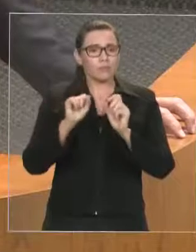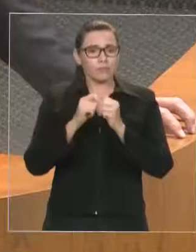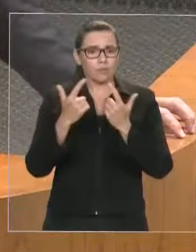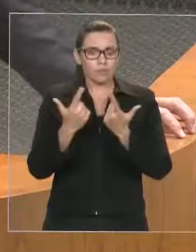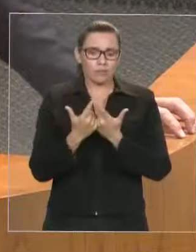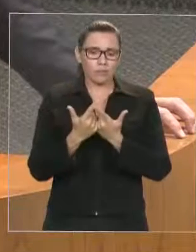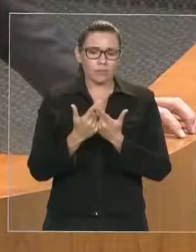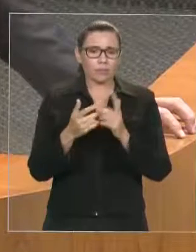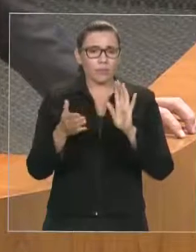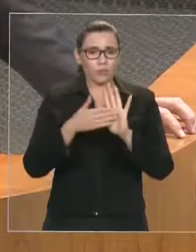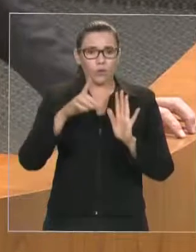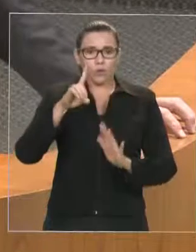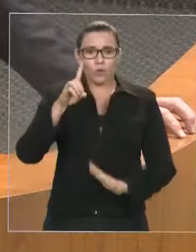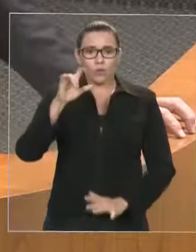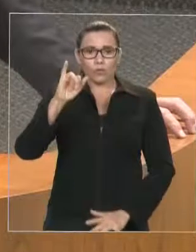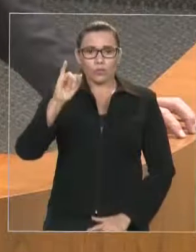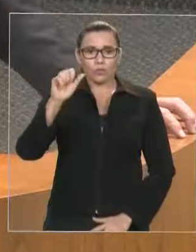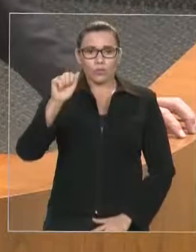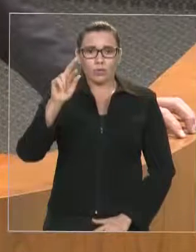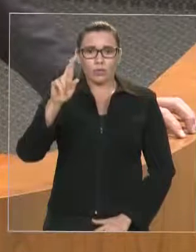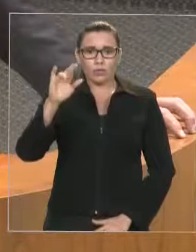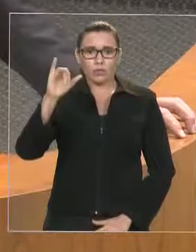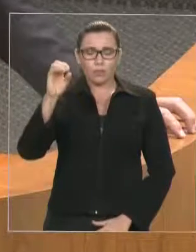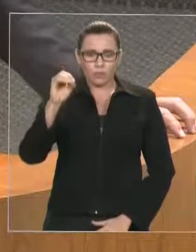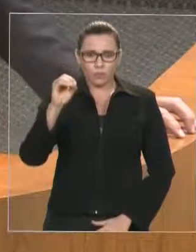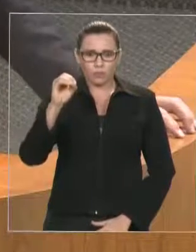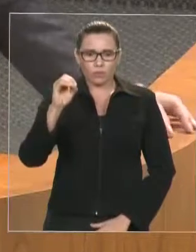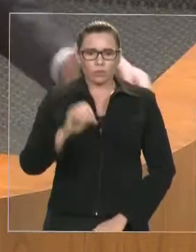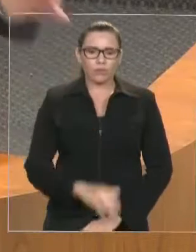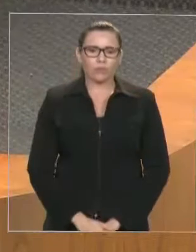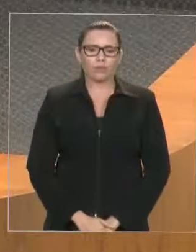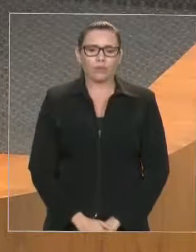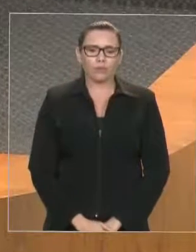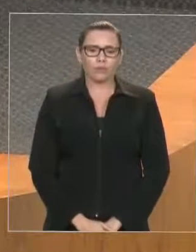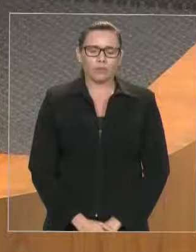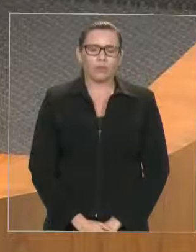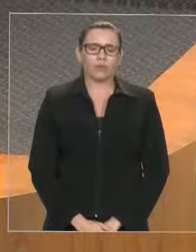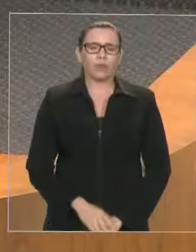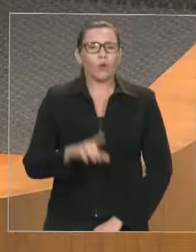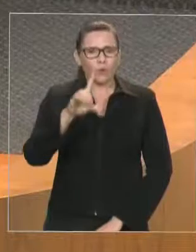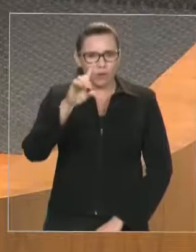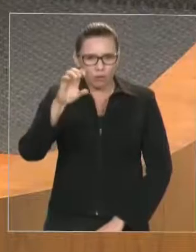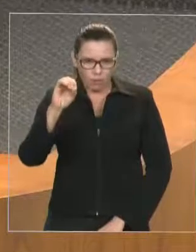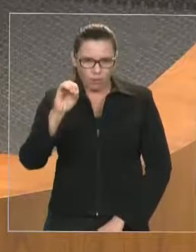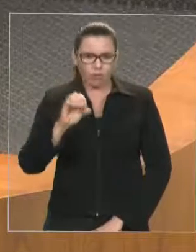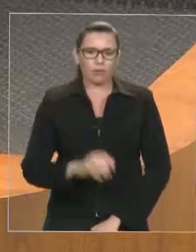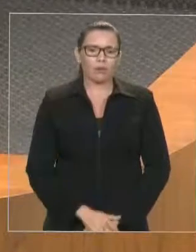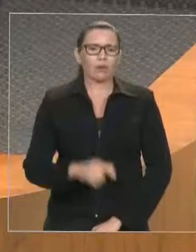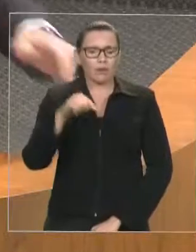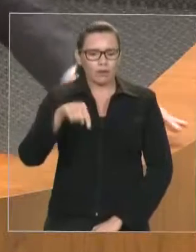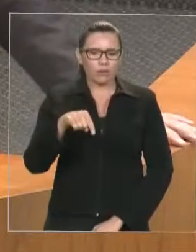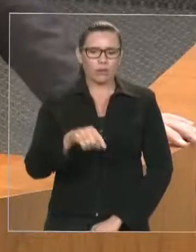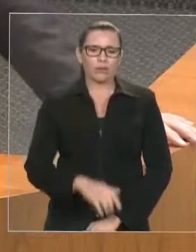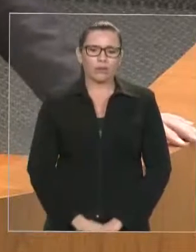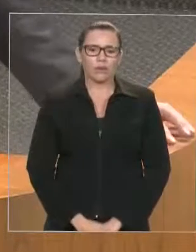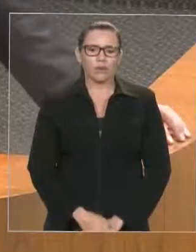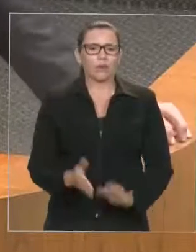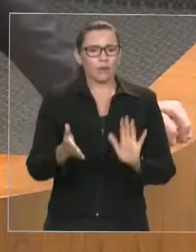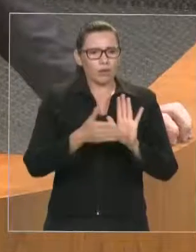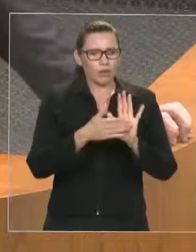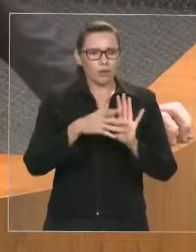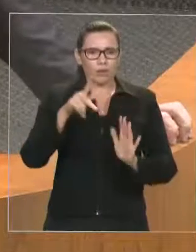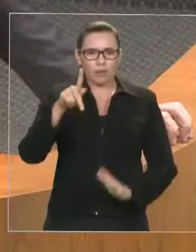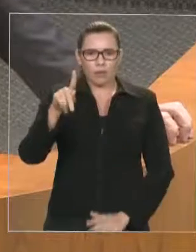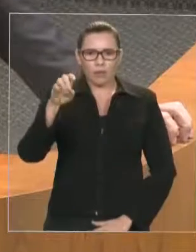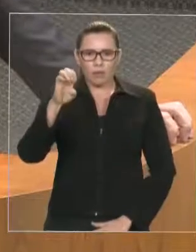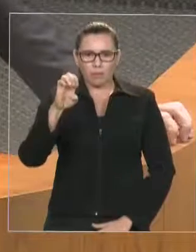de uma PEC egressa de nossa lavra, que altera